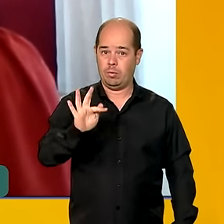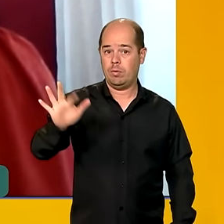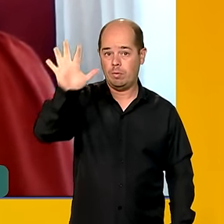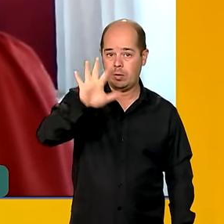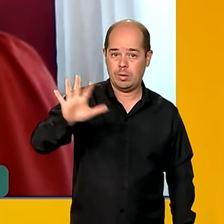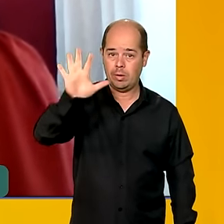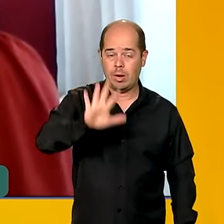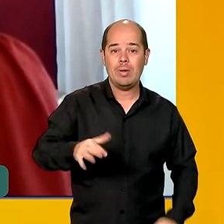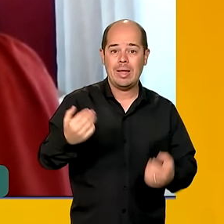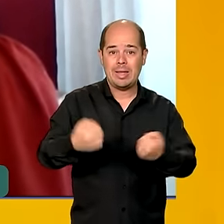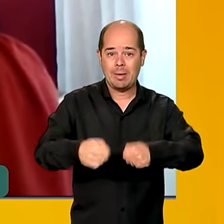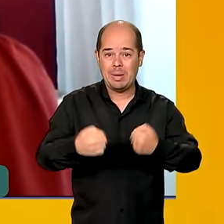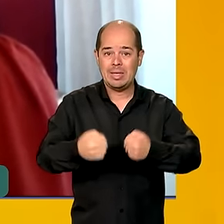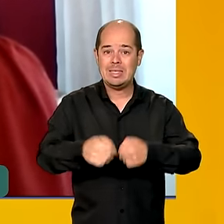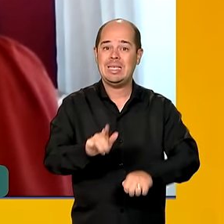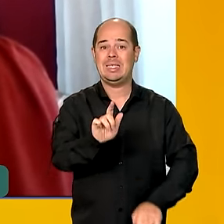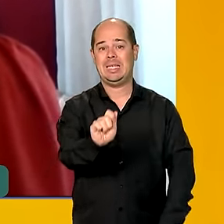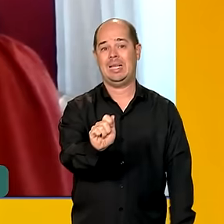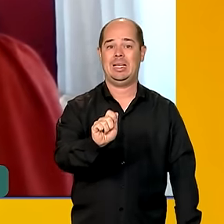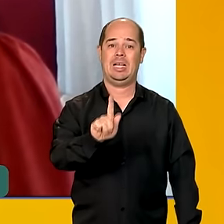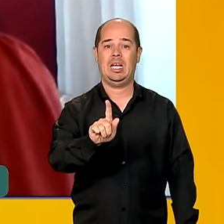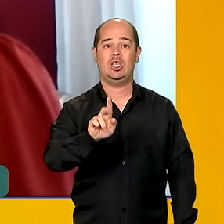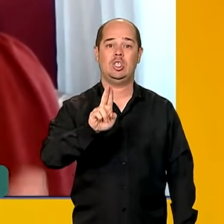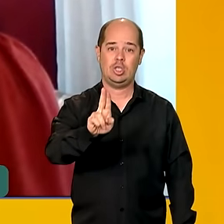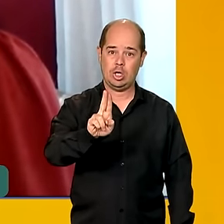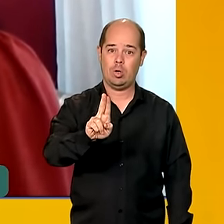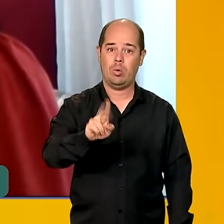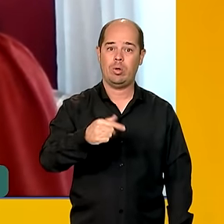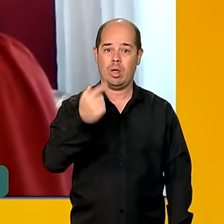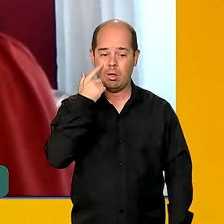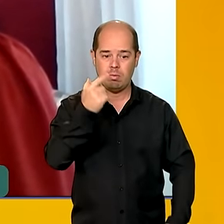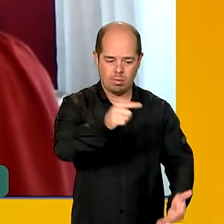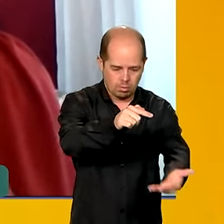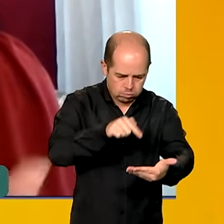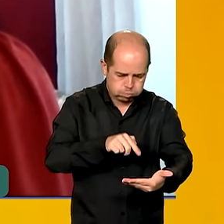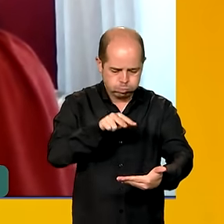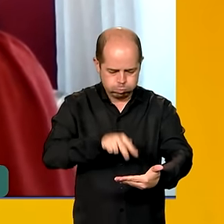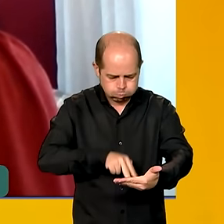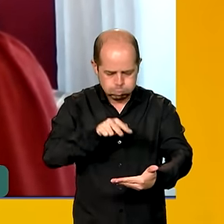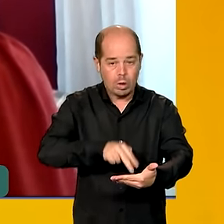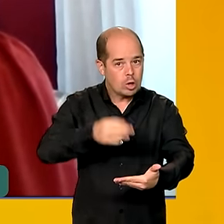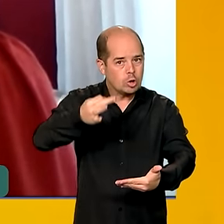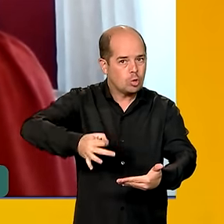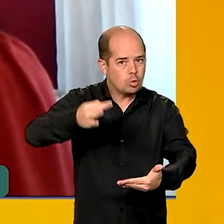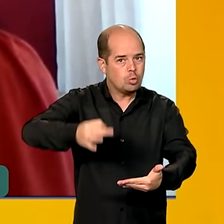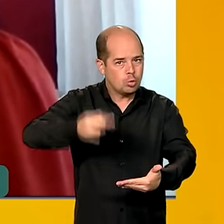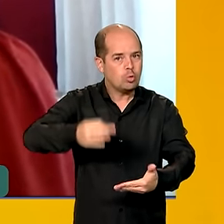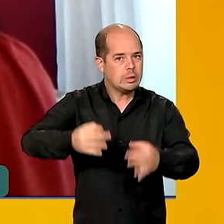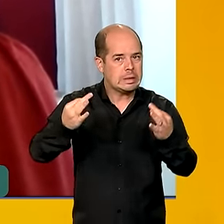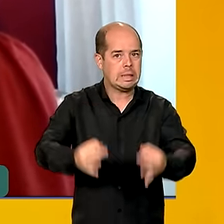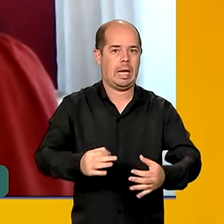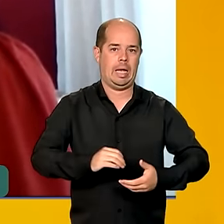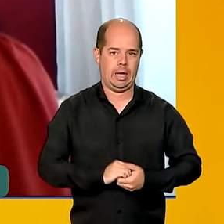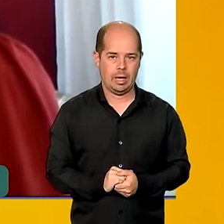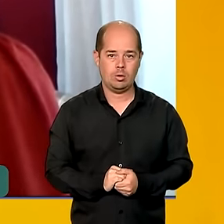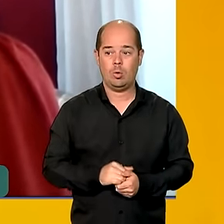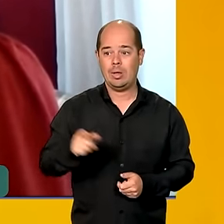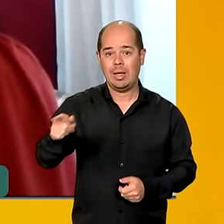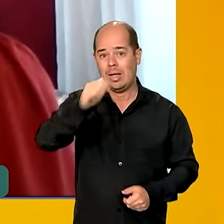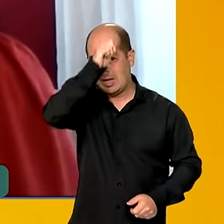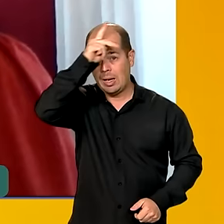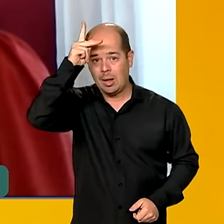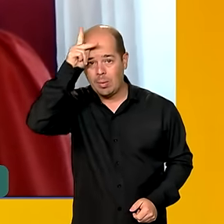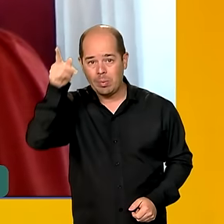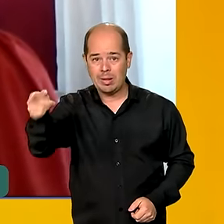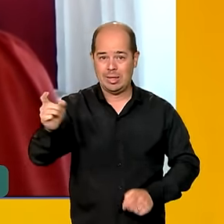o assessoramento da Advocacia Geral da União, que pode então conferir segurança ao gestor para que ele possa atuar da forma mais eficiente possível